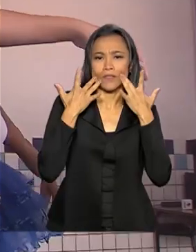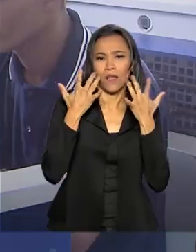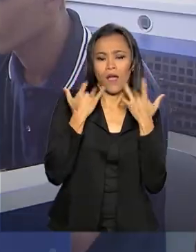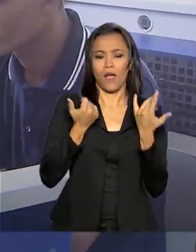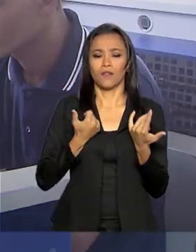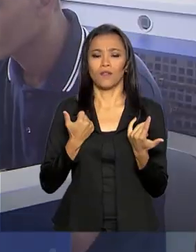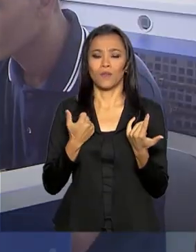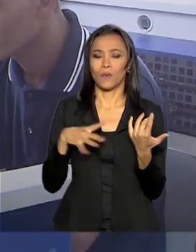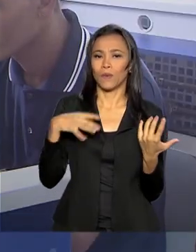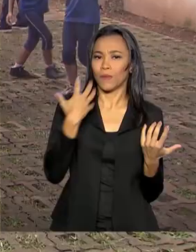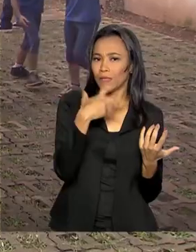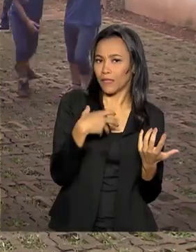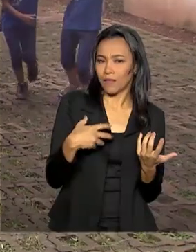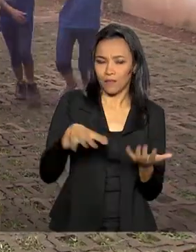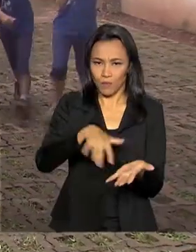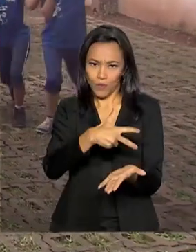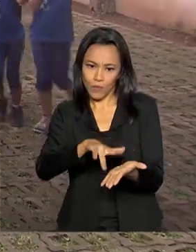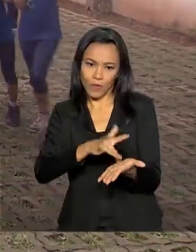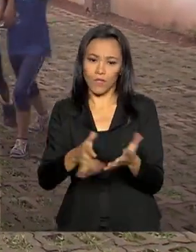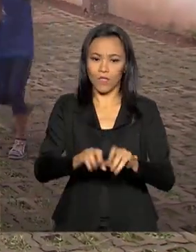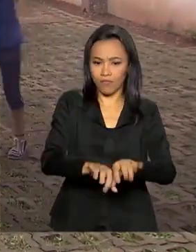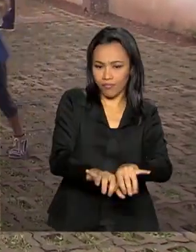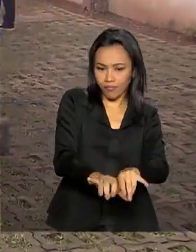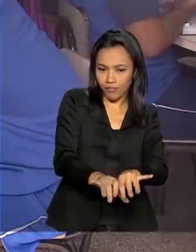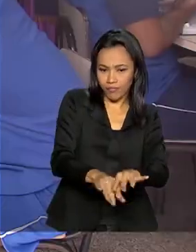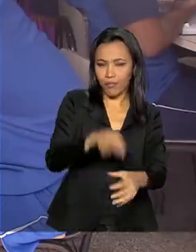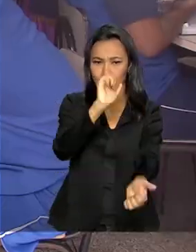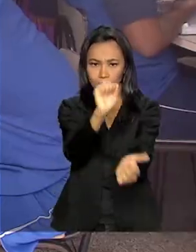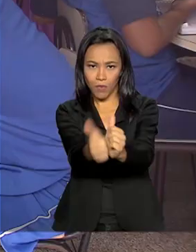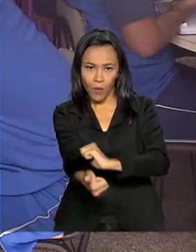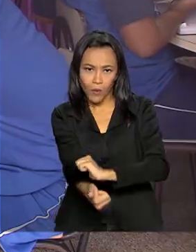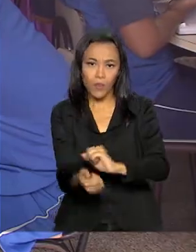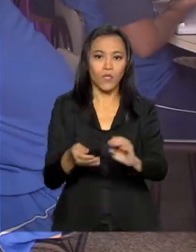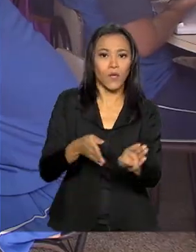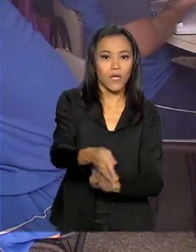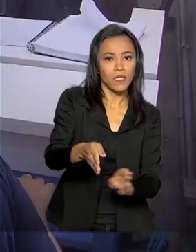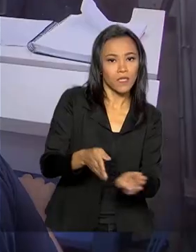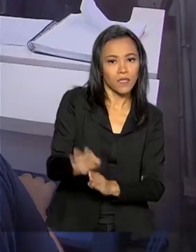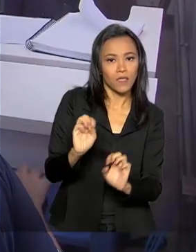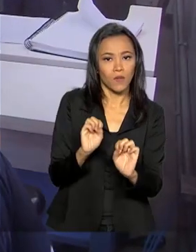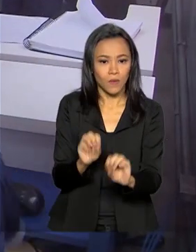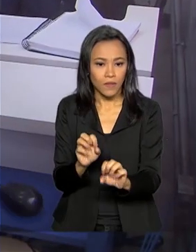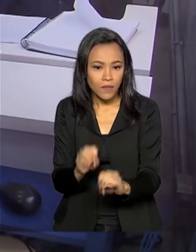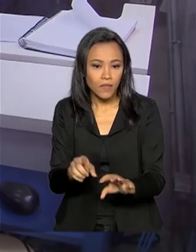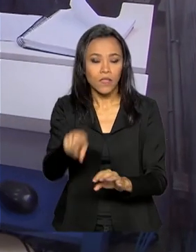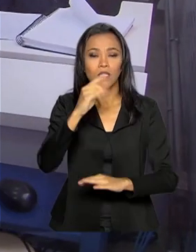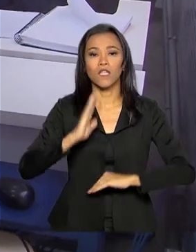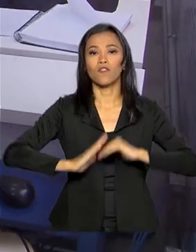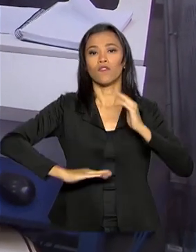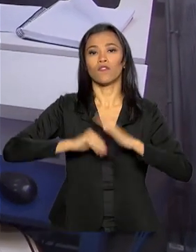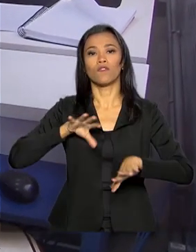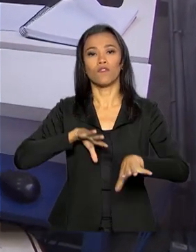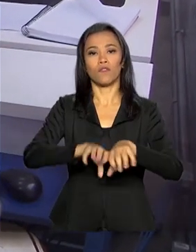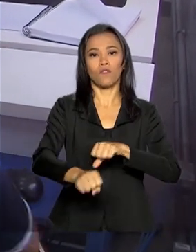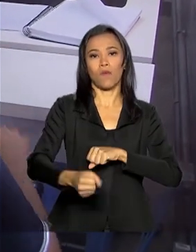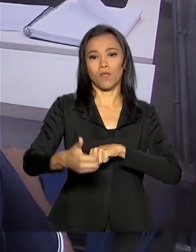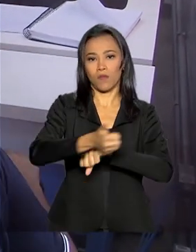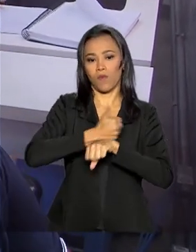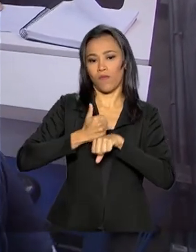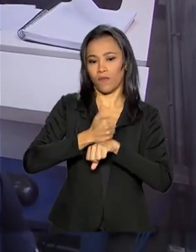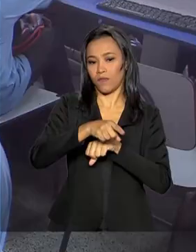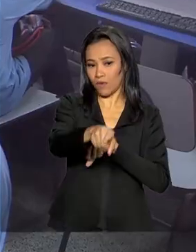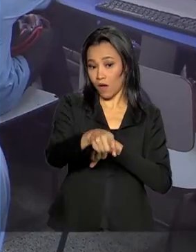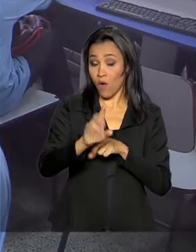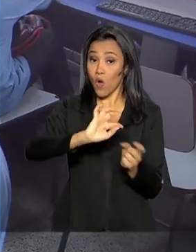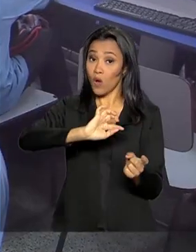dança, informática, atividades esportivas, orientação pedagógica e formação profissional no contraturno